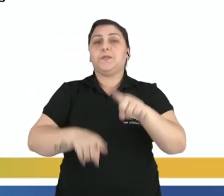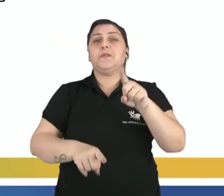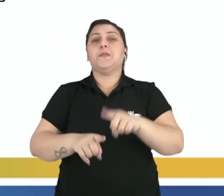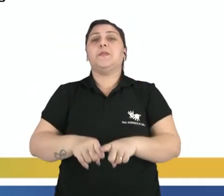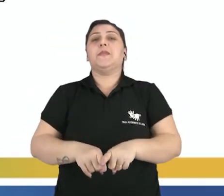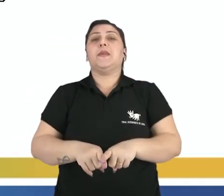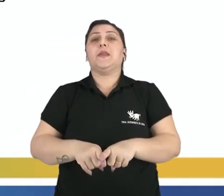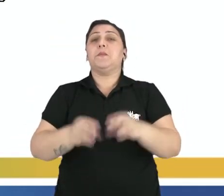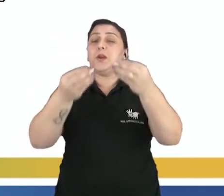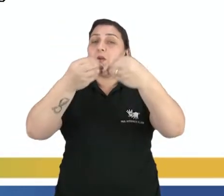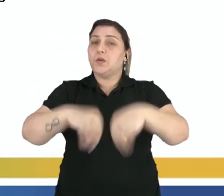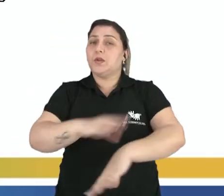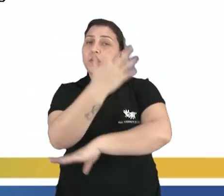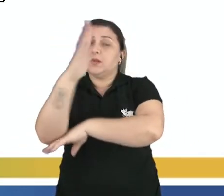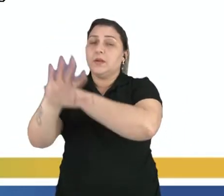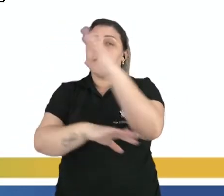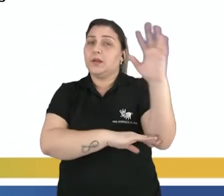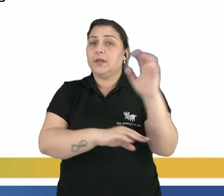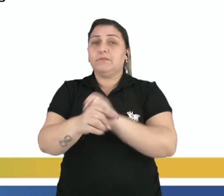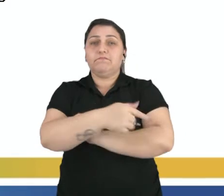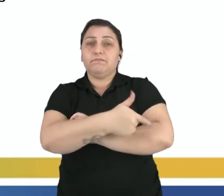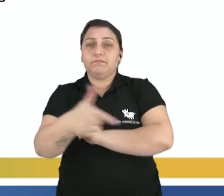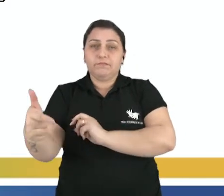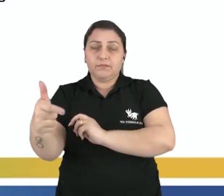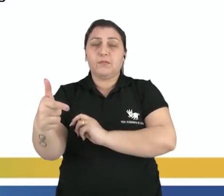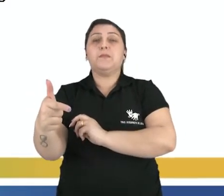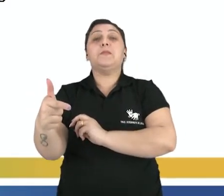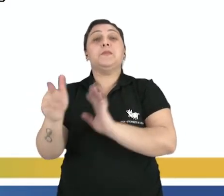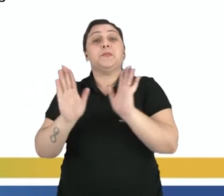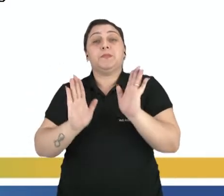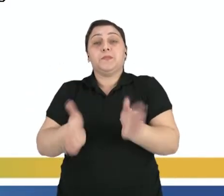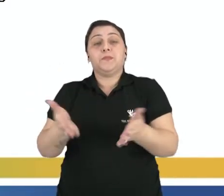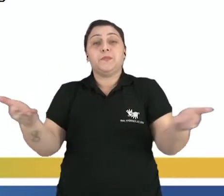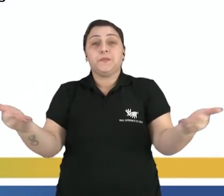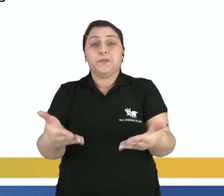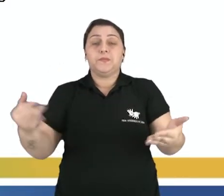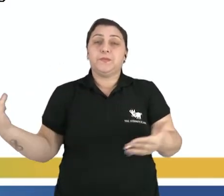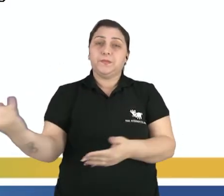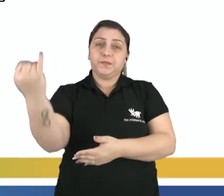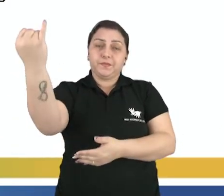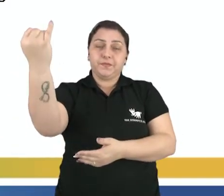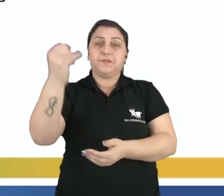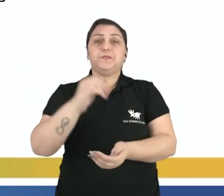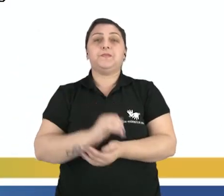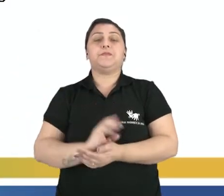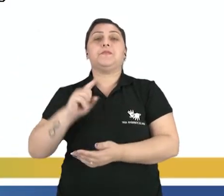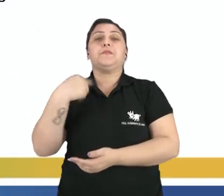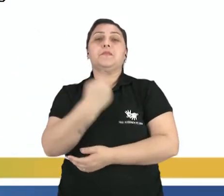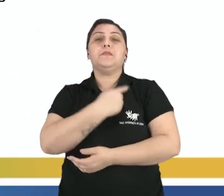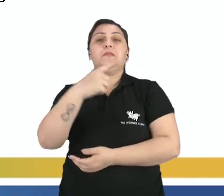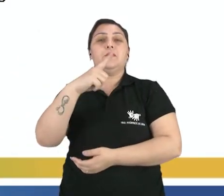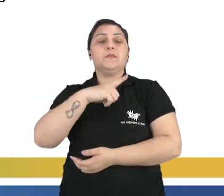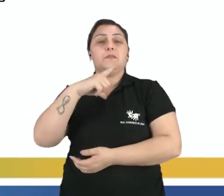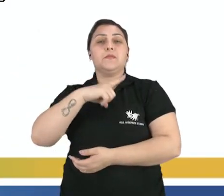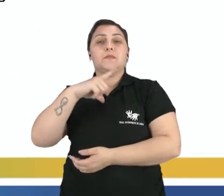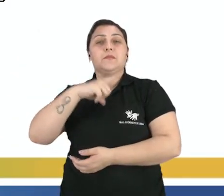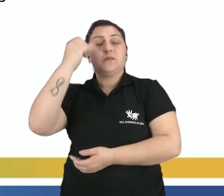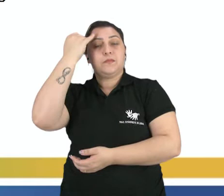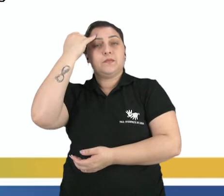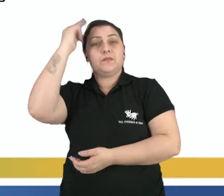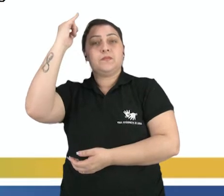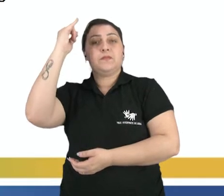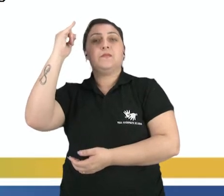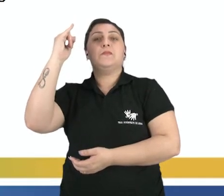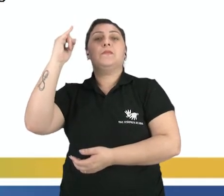poluentes para a natureza, já que hoje é muito importante que a gente tenha em mente essa ideia de